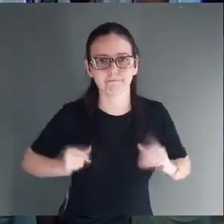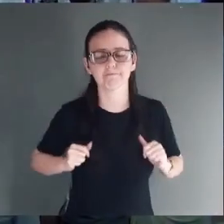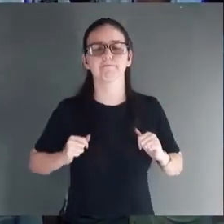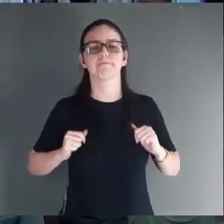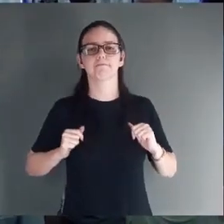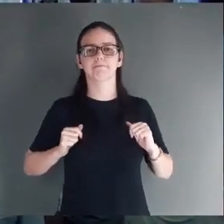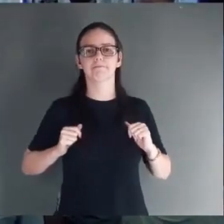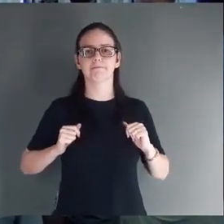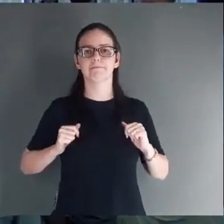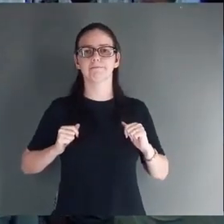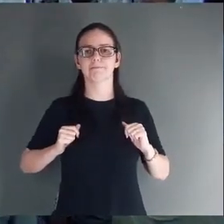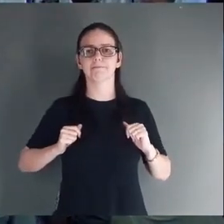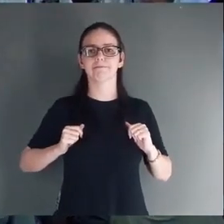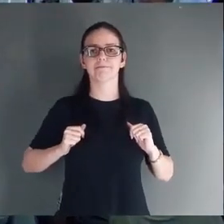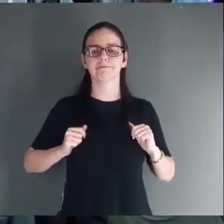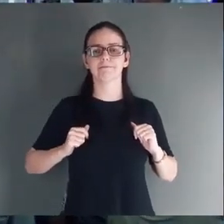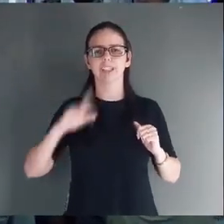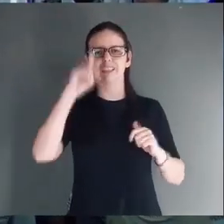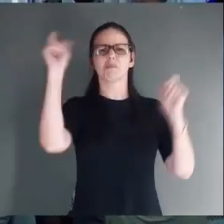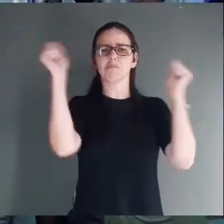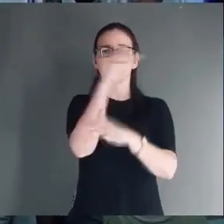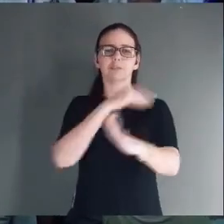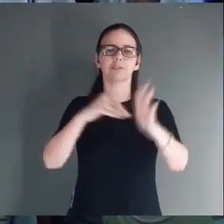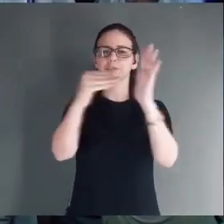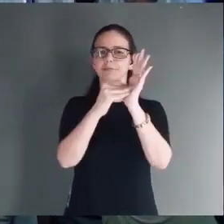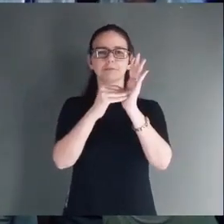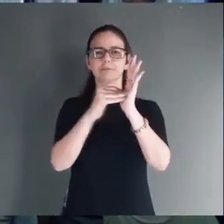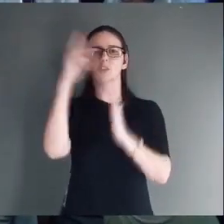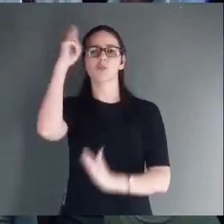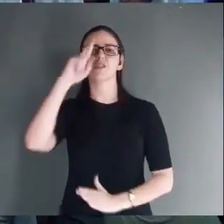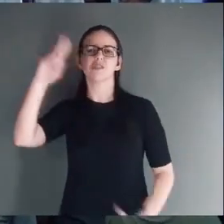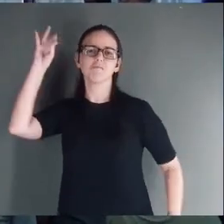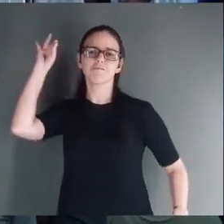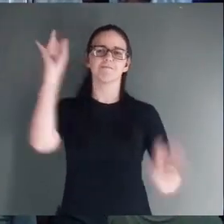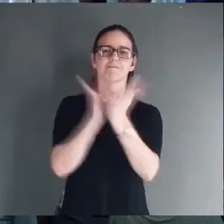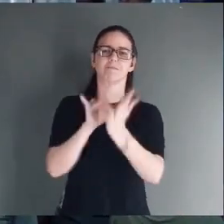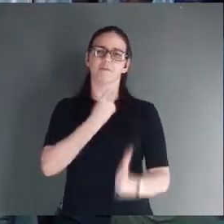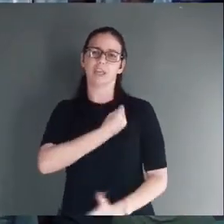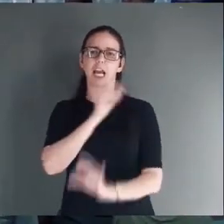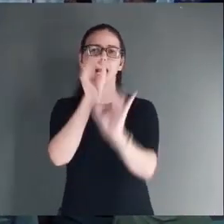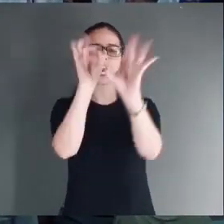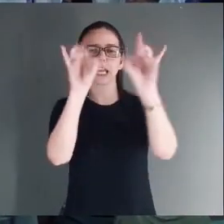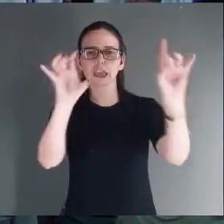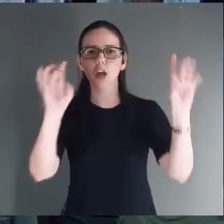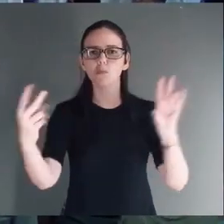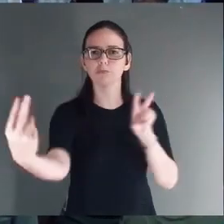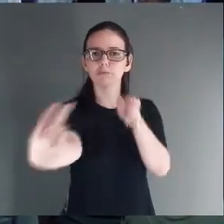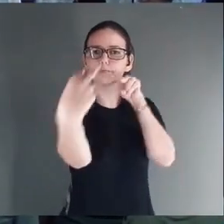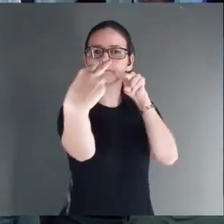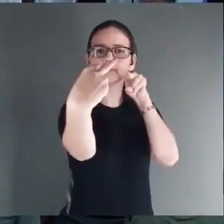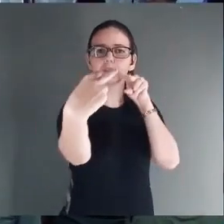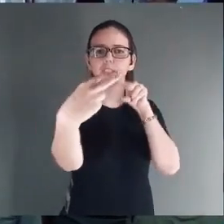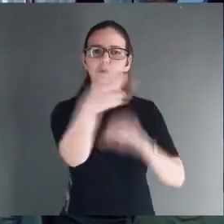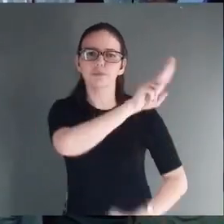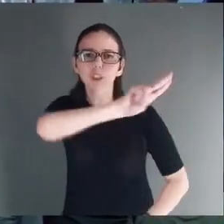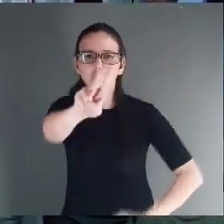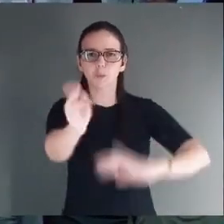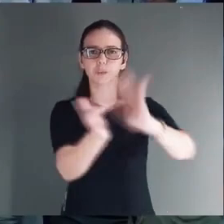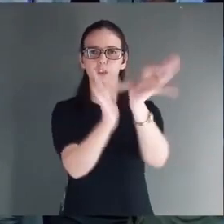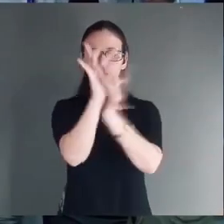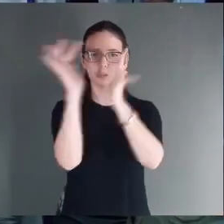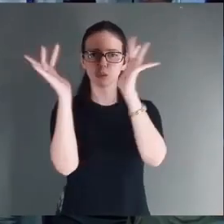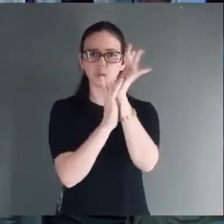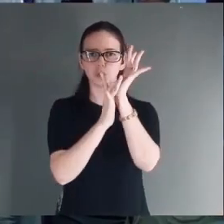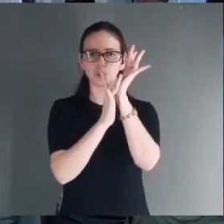improvável Que o Senhor se torne real Na vida deles Em nome de Jesus